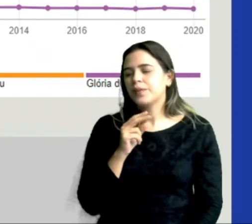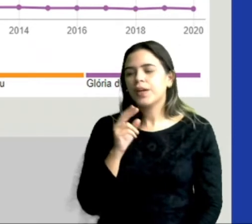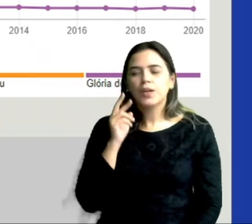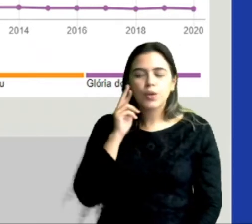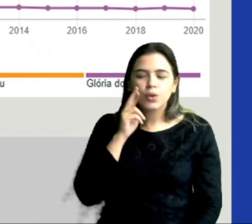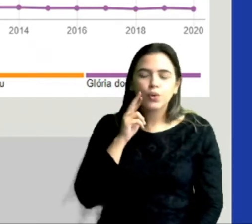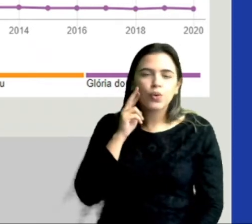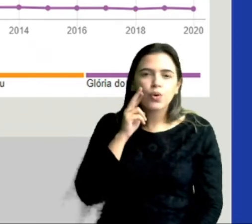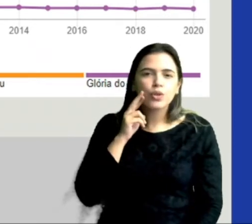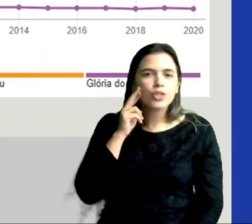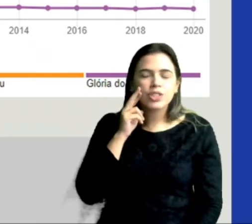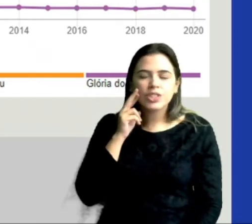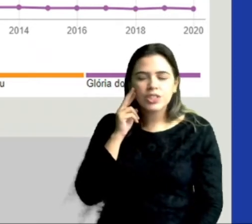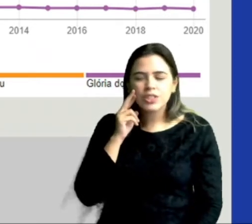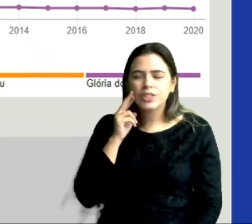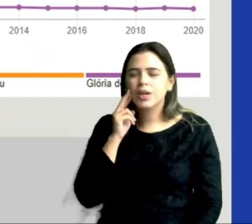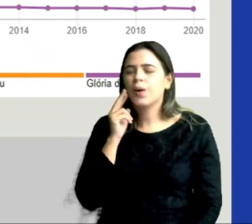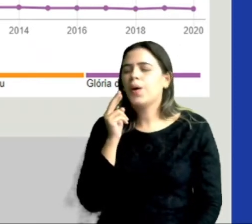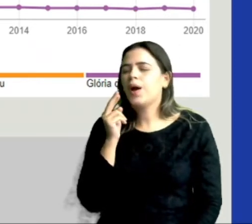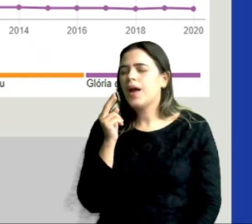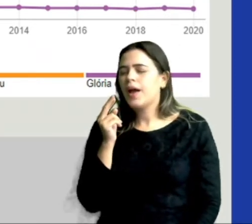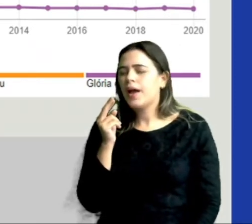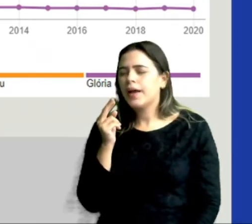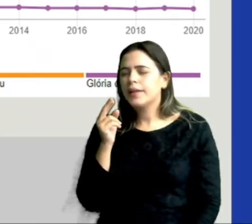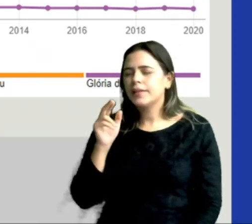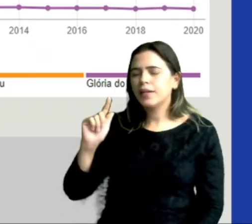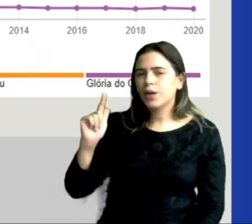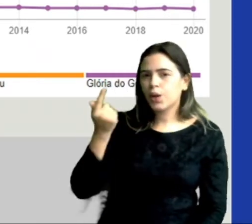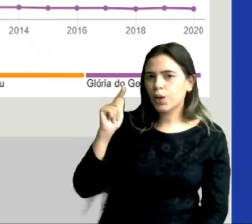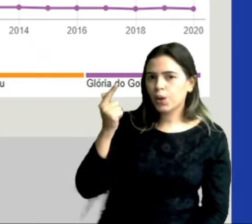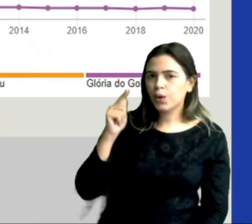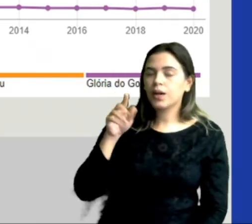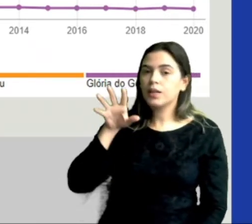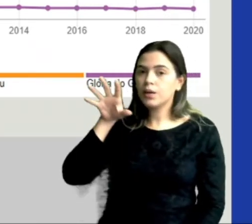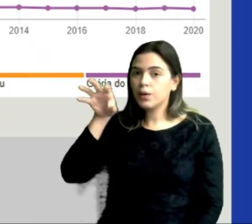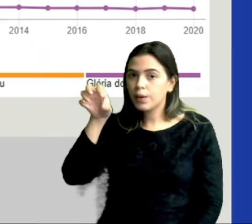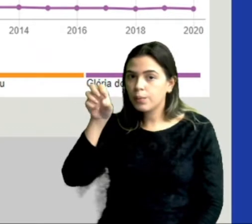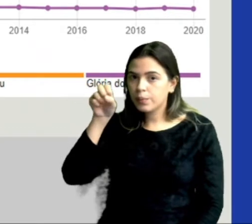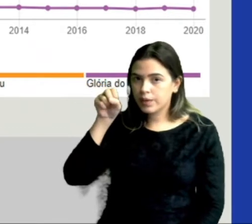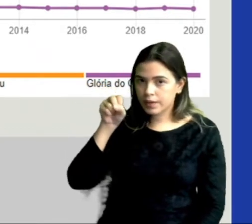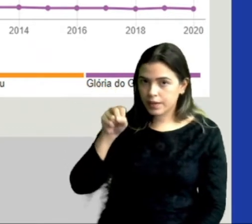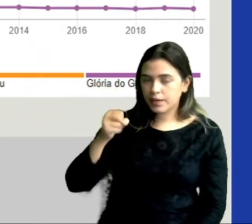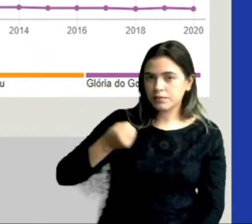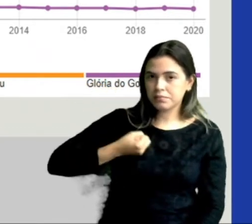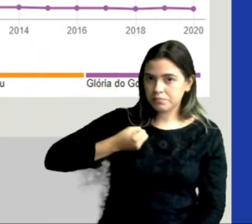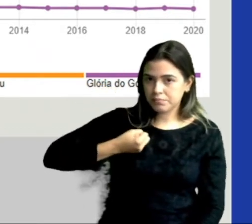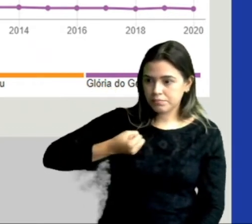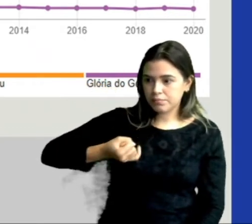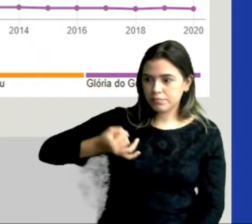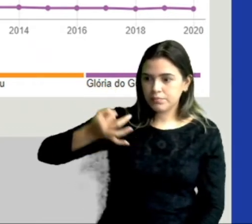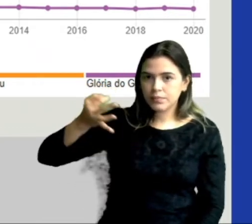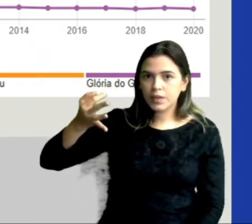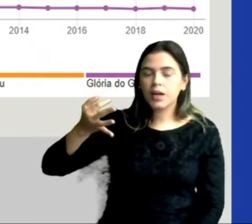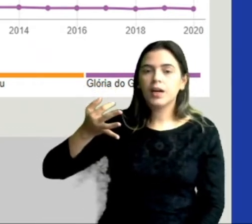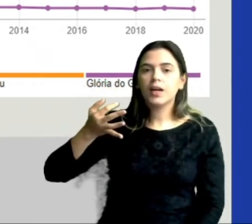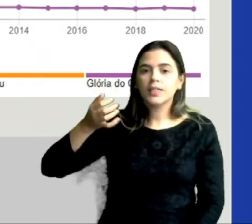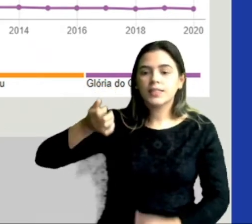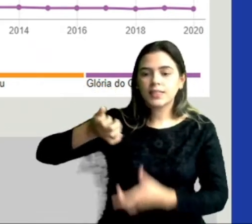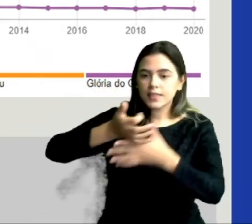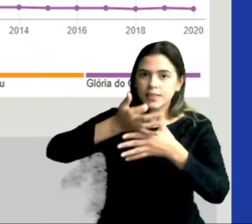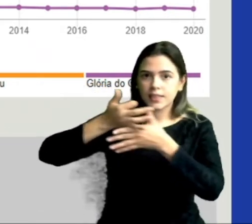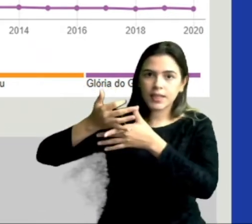roxinho, lilás, é de Glória do Goitá. Então, eu peguei esses dados com cidades